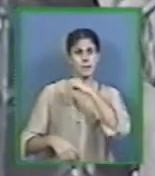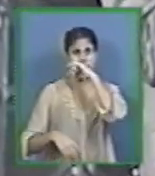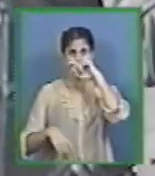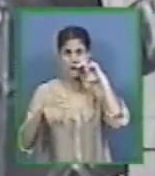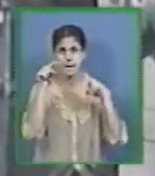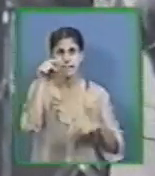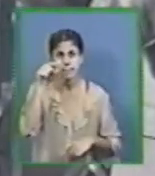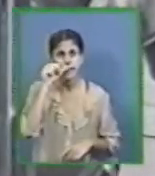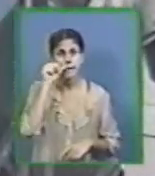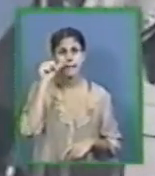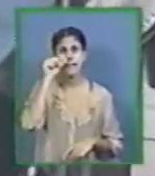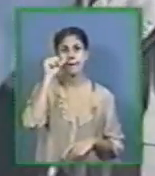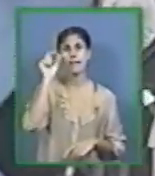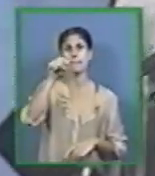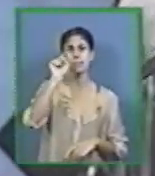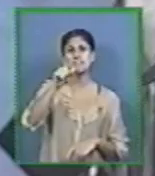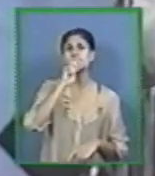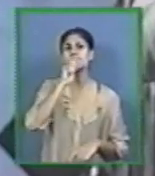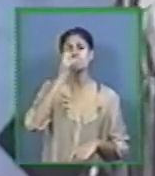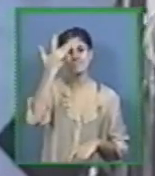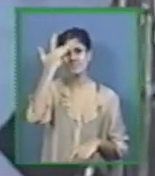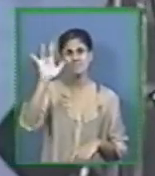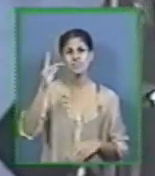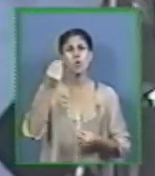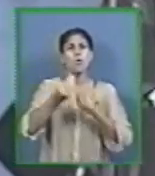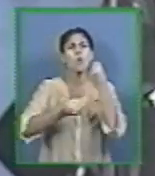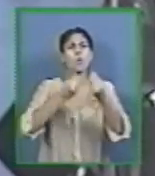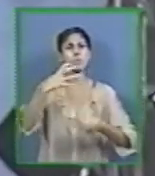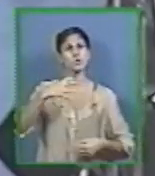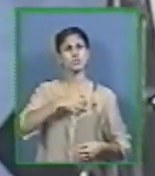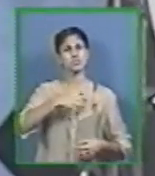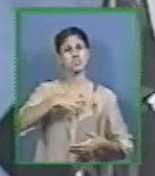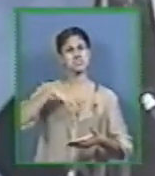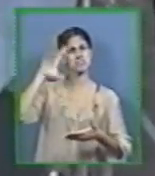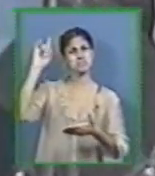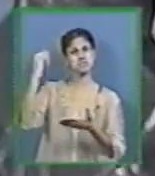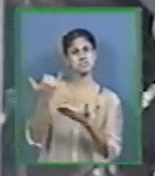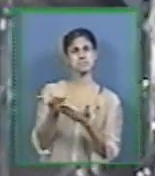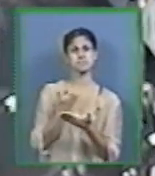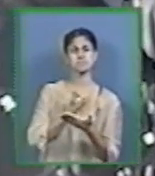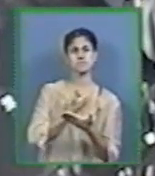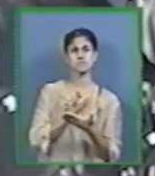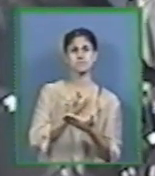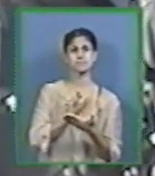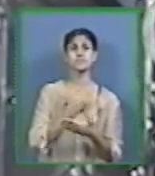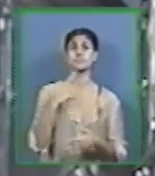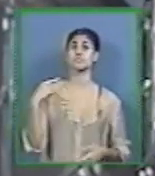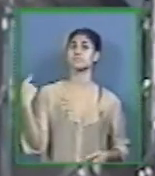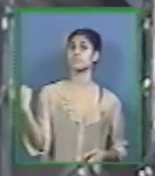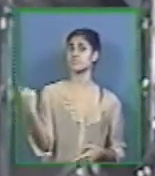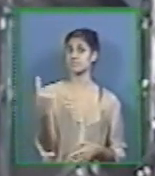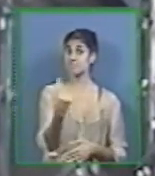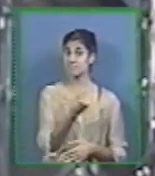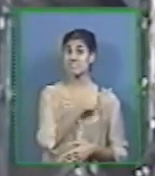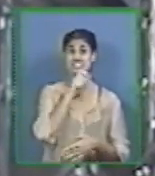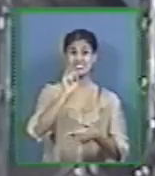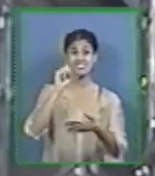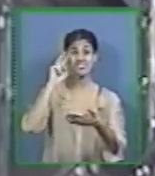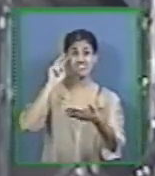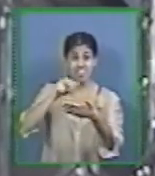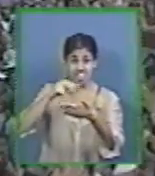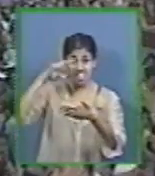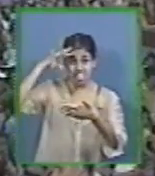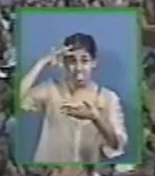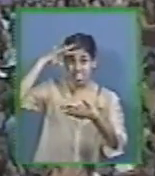fez aqui Para com a gente Para nós Nós simplesmente perderemos a benção